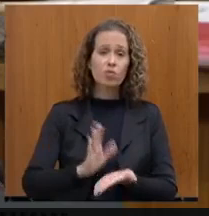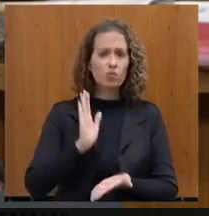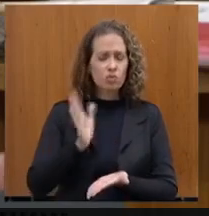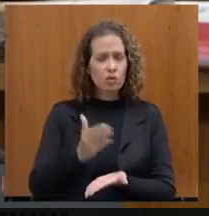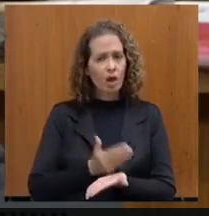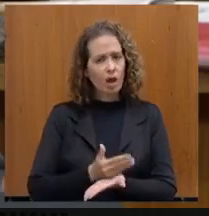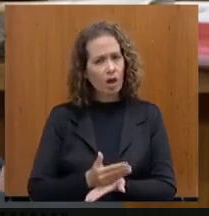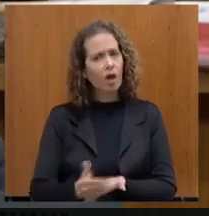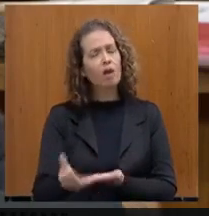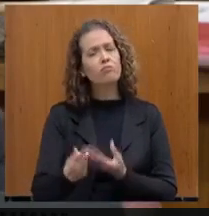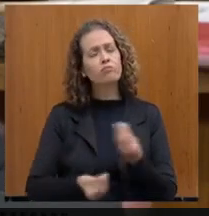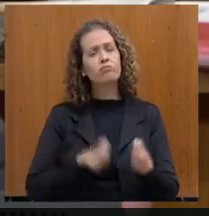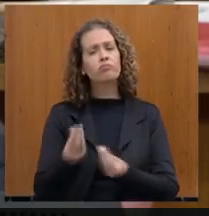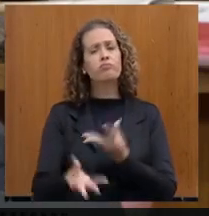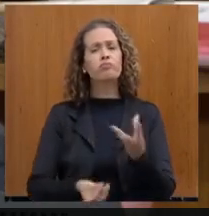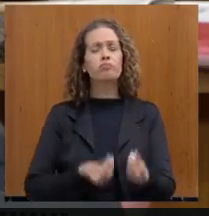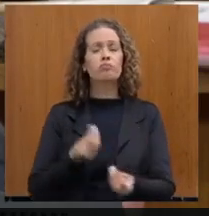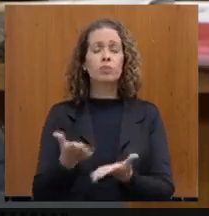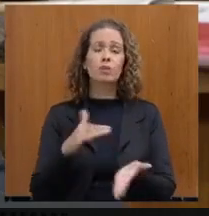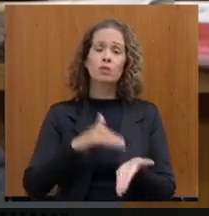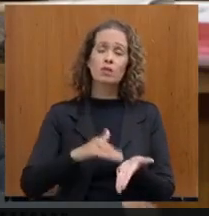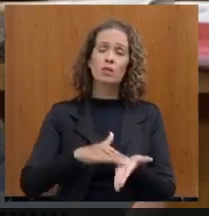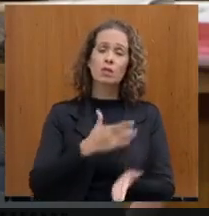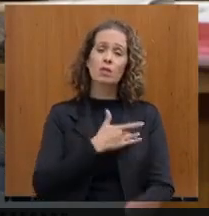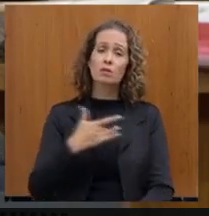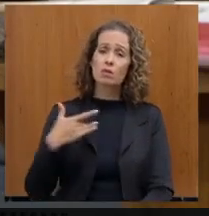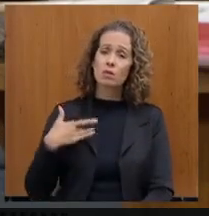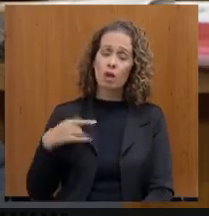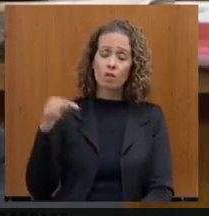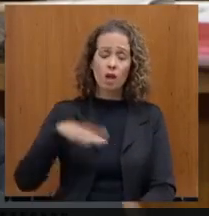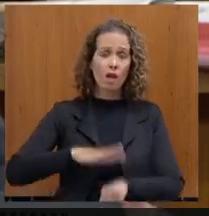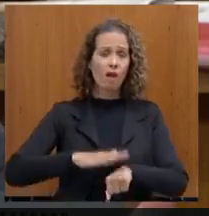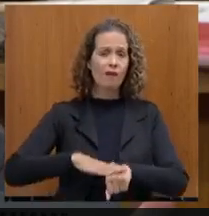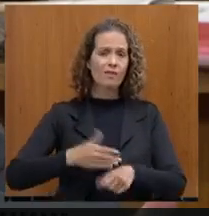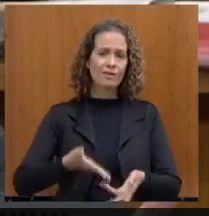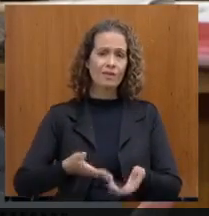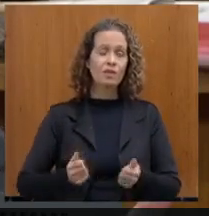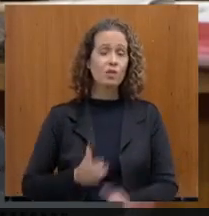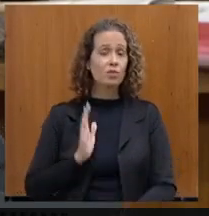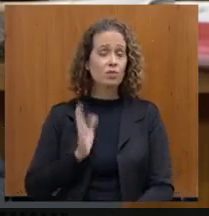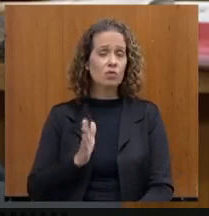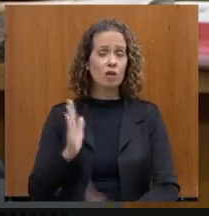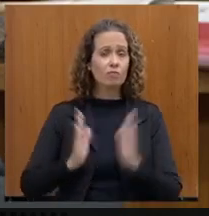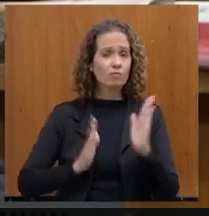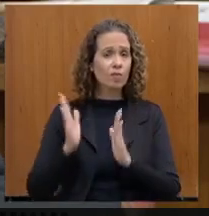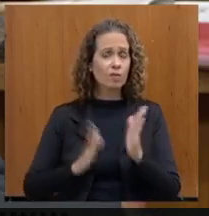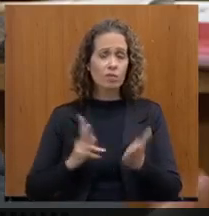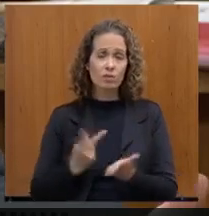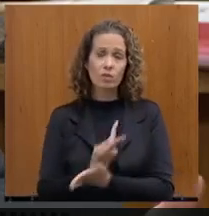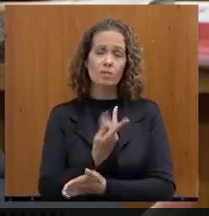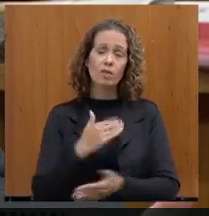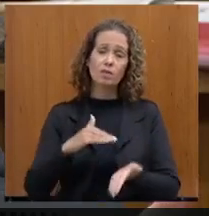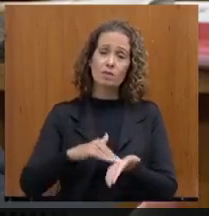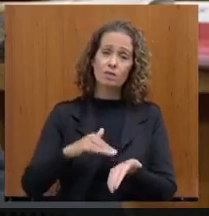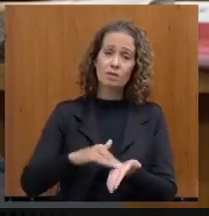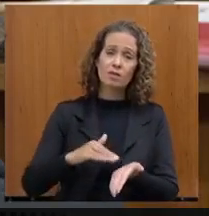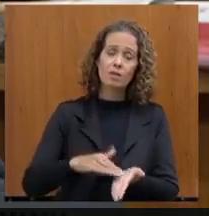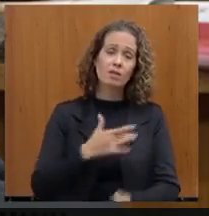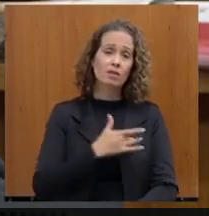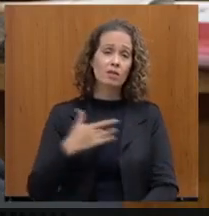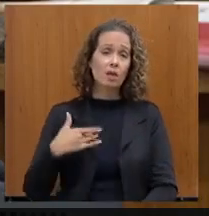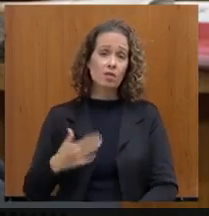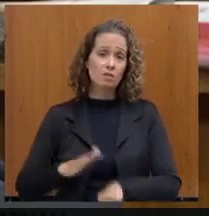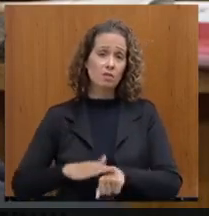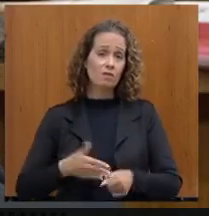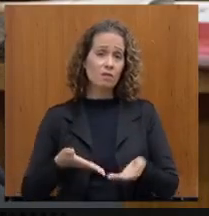disponibilizado à Secretaria de Saúde que faz a sua execução. Está no tempo de acontecimento da Secretaria de Saúde fazer a execução. Esse